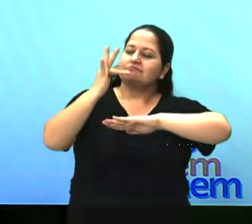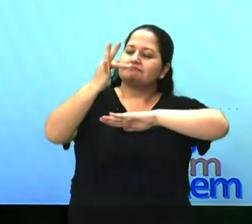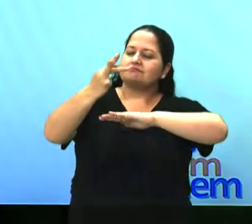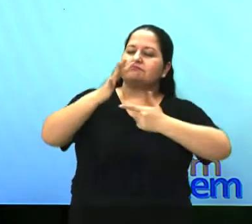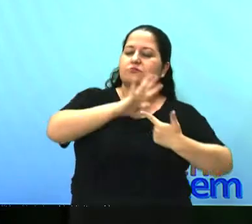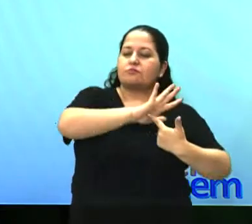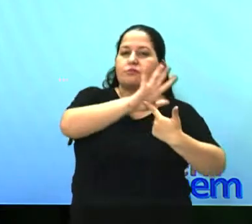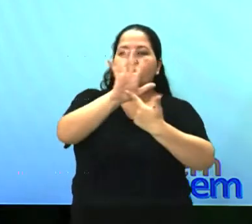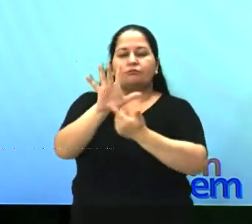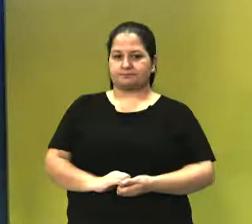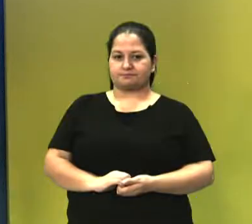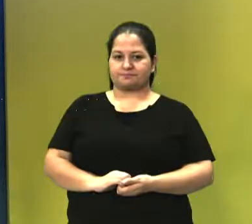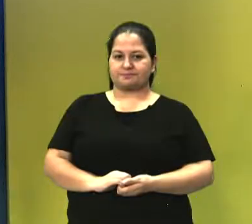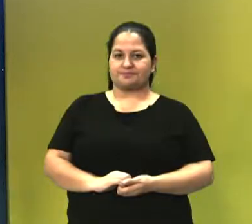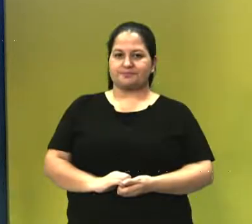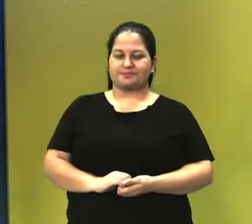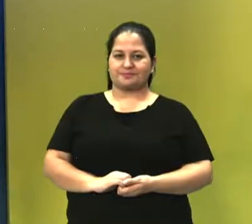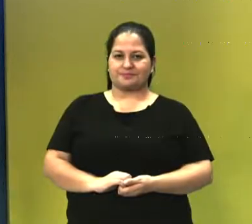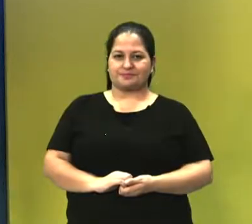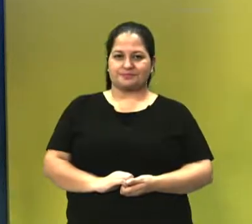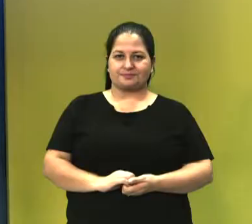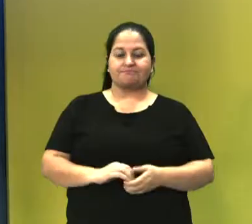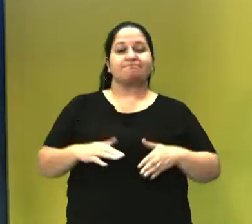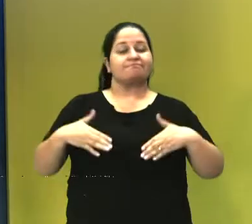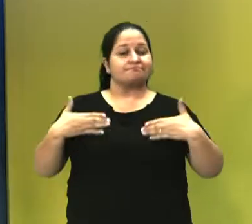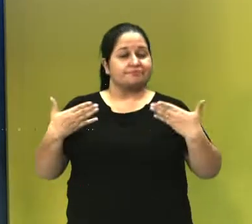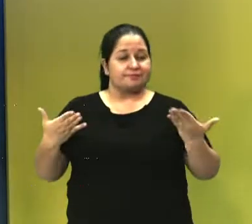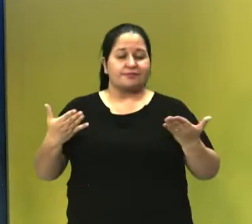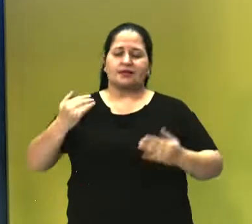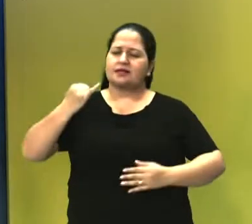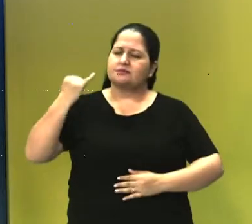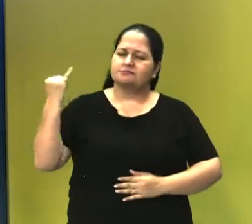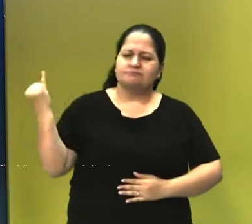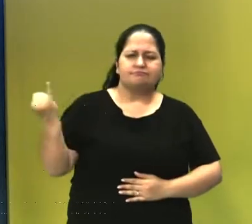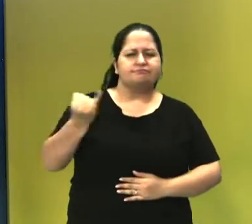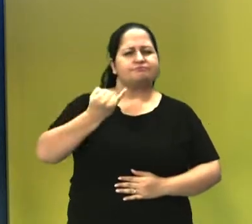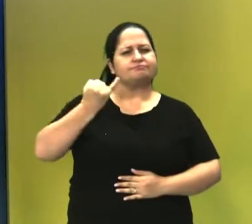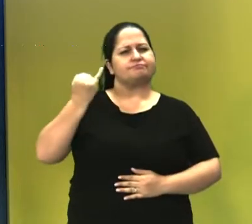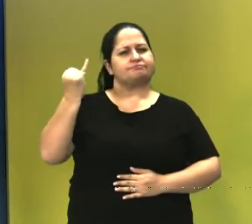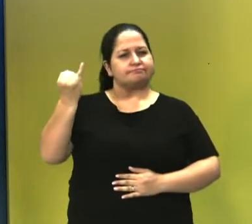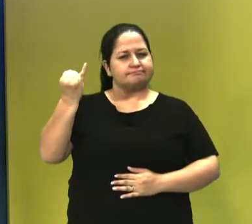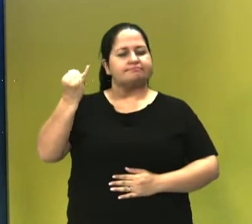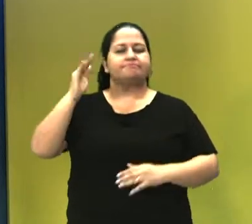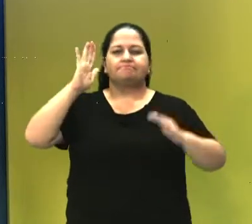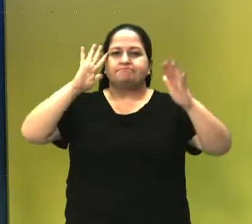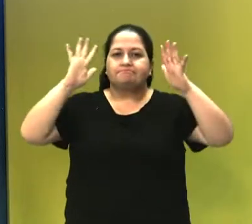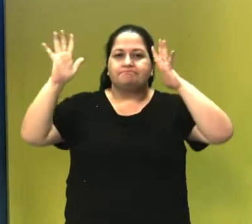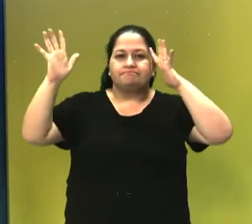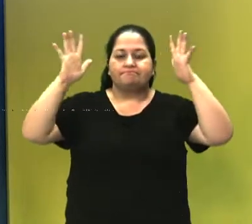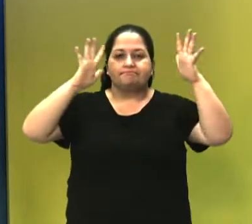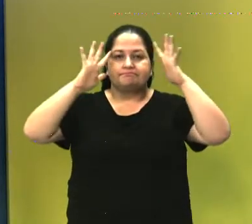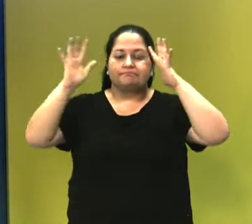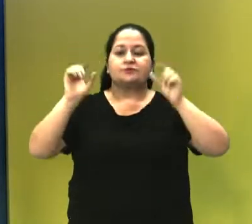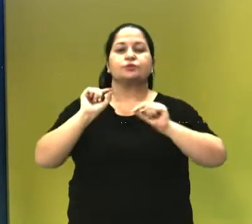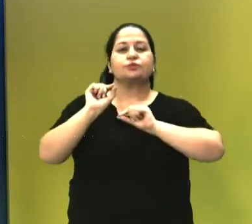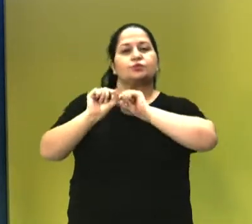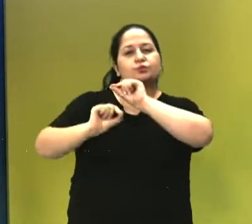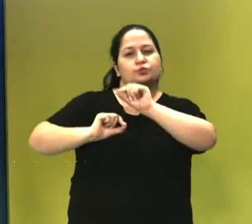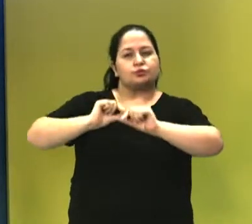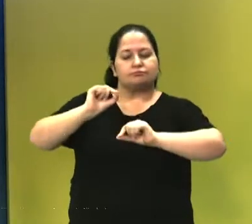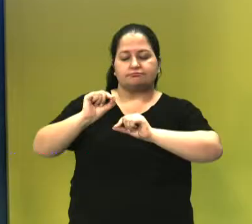autenticidade. E a importância de tudo isso aqui, quando a gente pensa o papel do IPHAN na